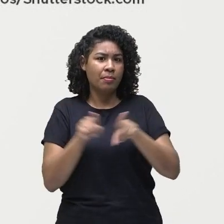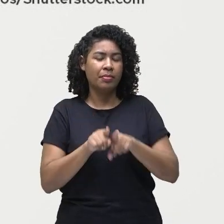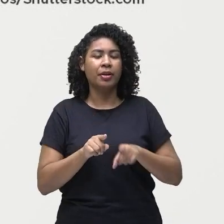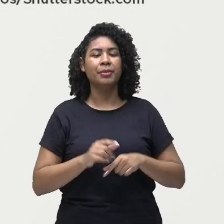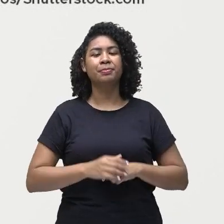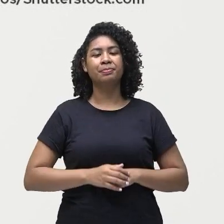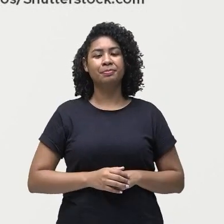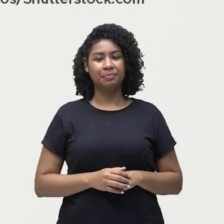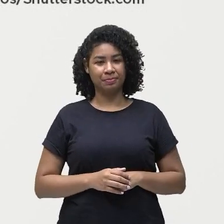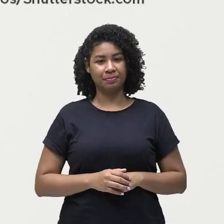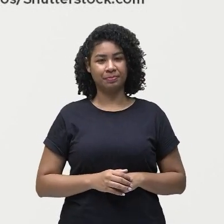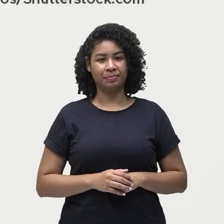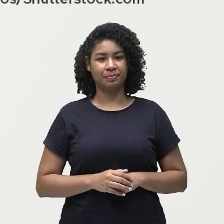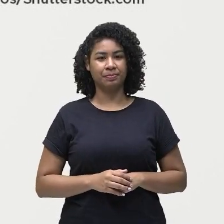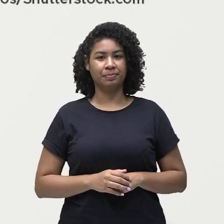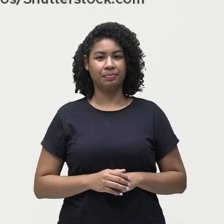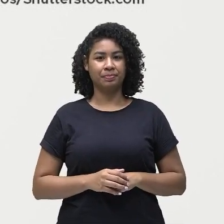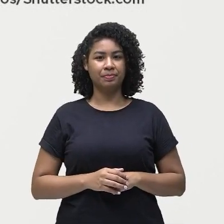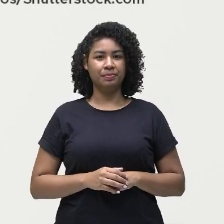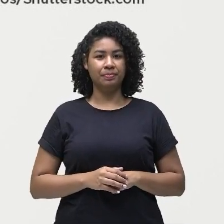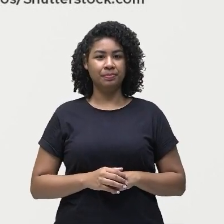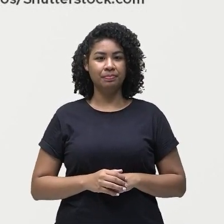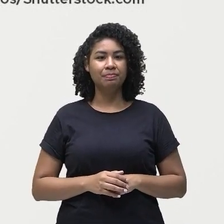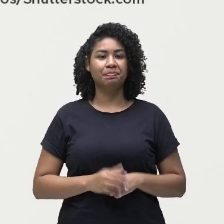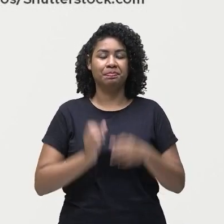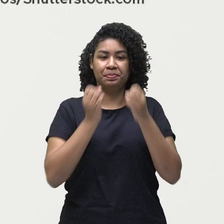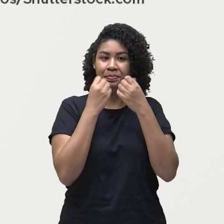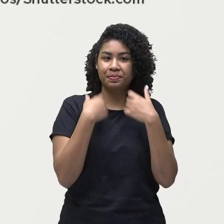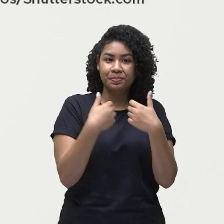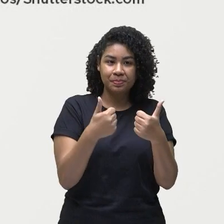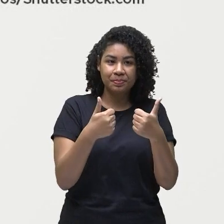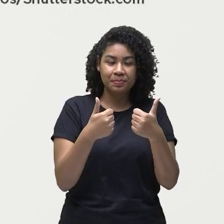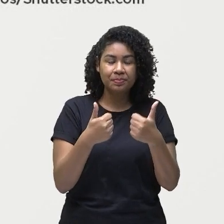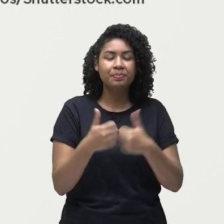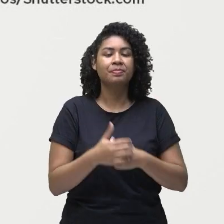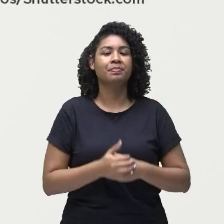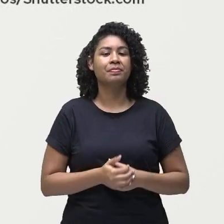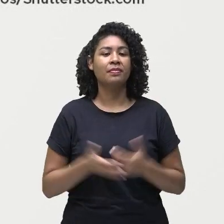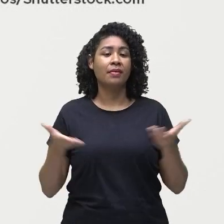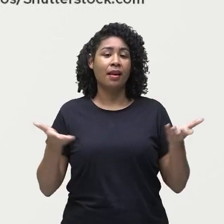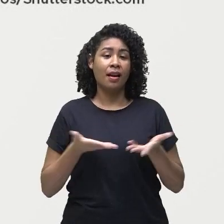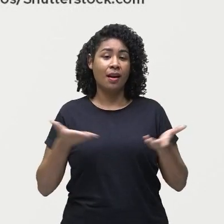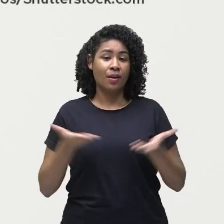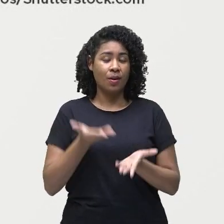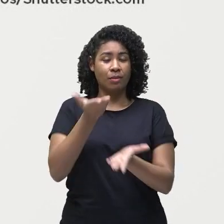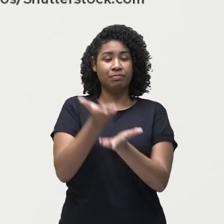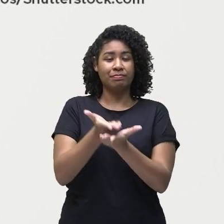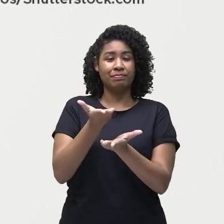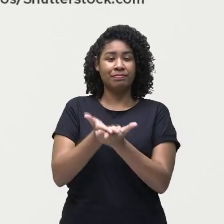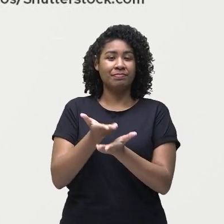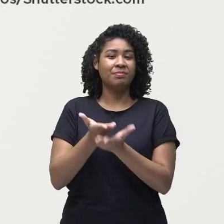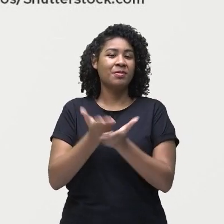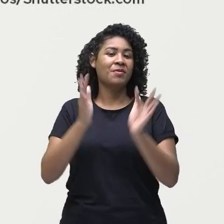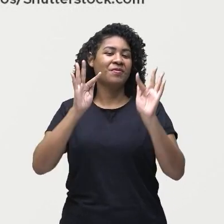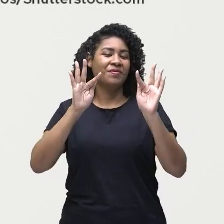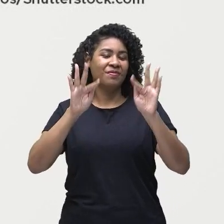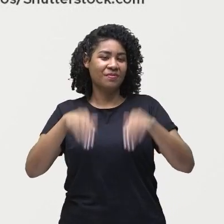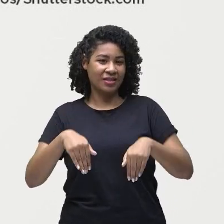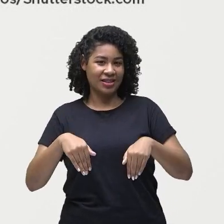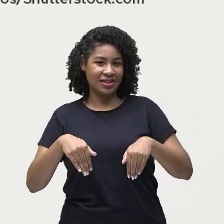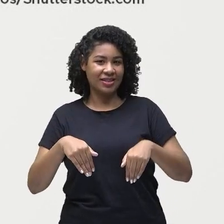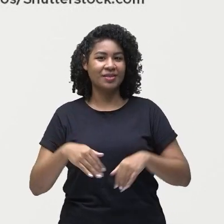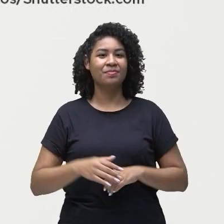efeito estufa muito bem a gente chegou ao fim de mais essa aula